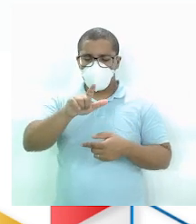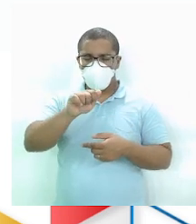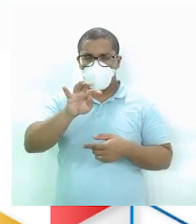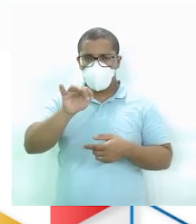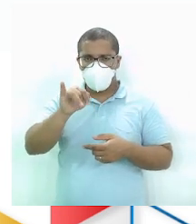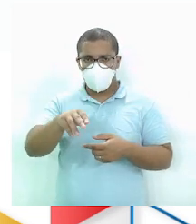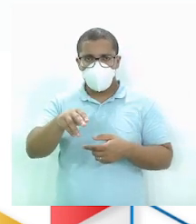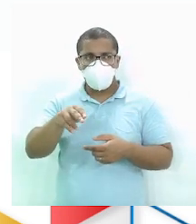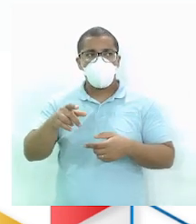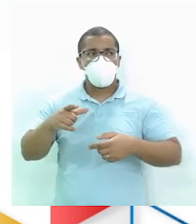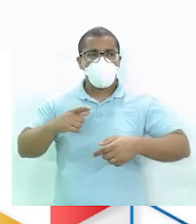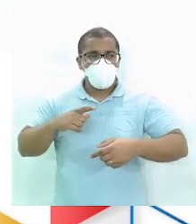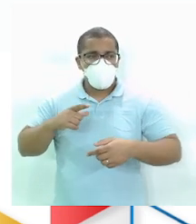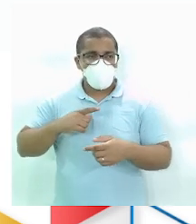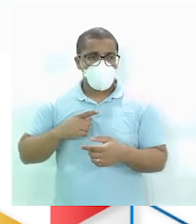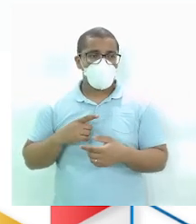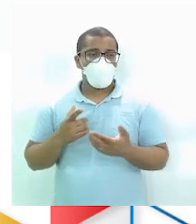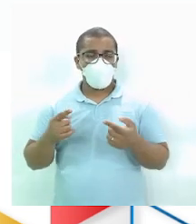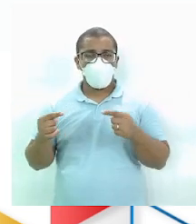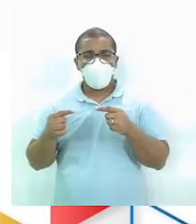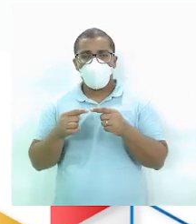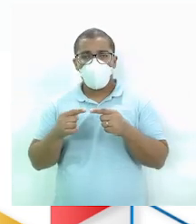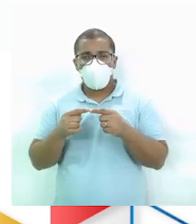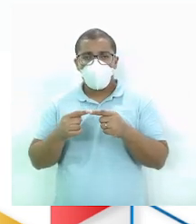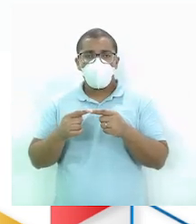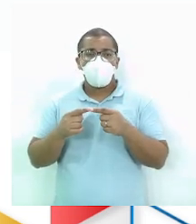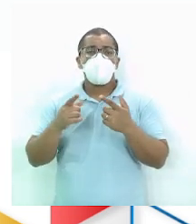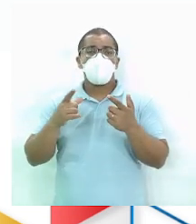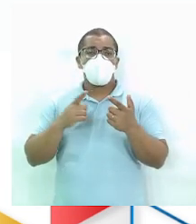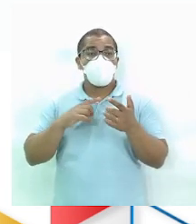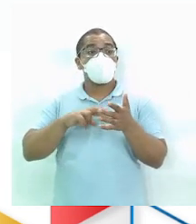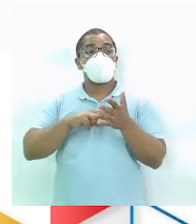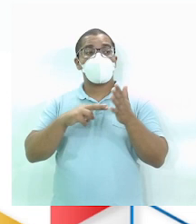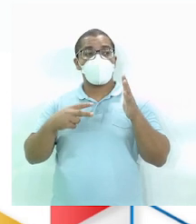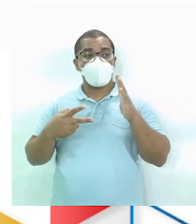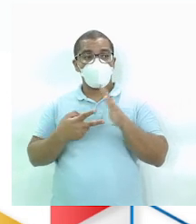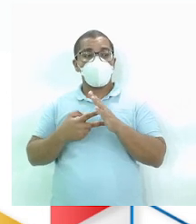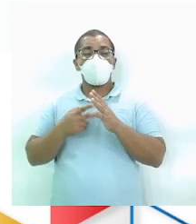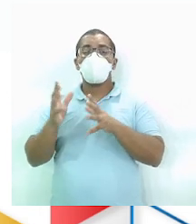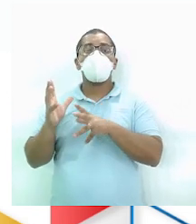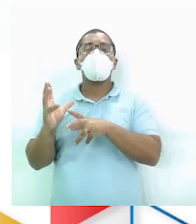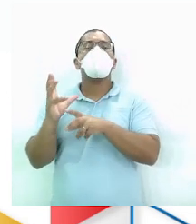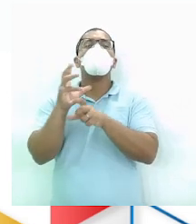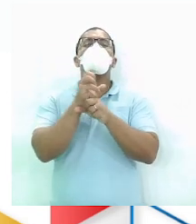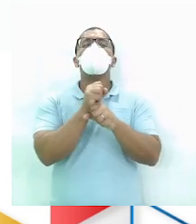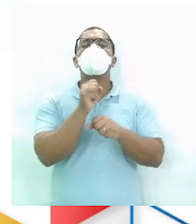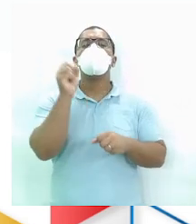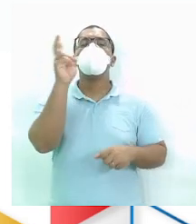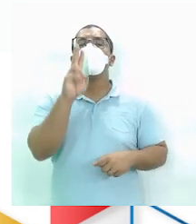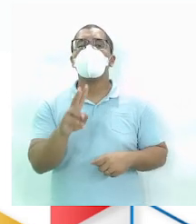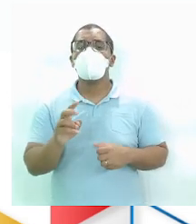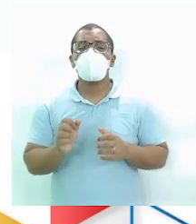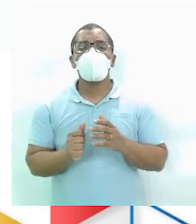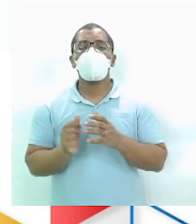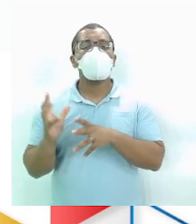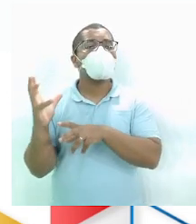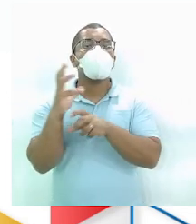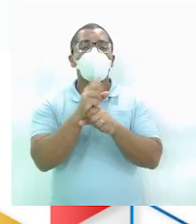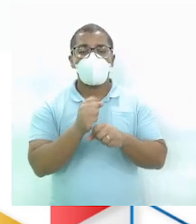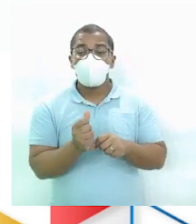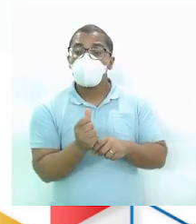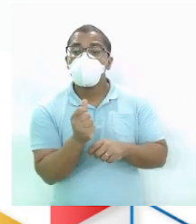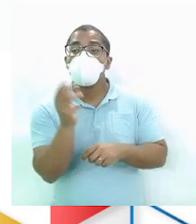Cotens Que Cujo O significado É Quantas vezes Tá? Cotens